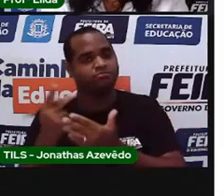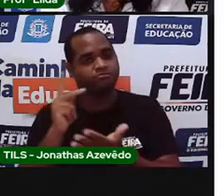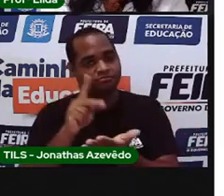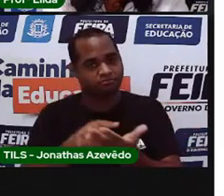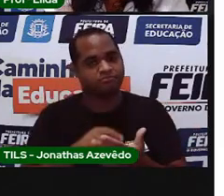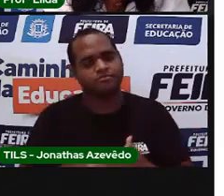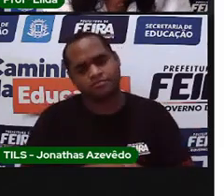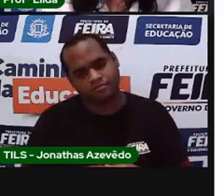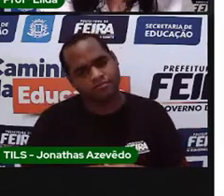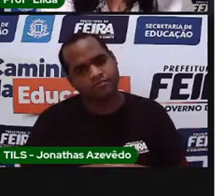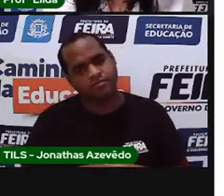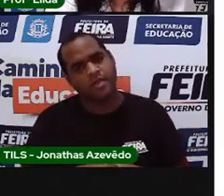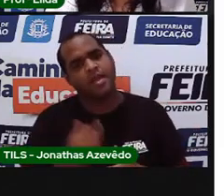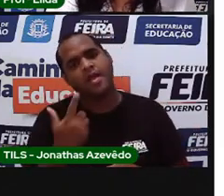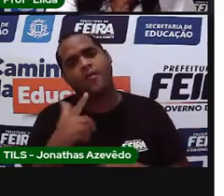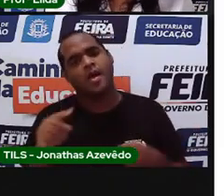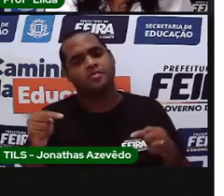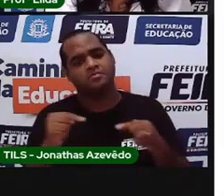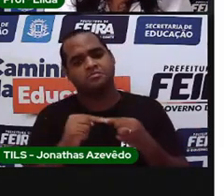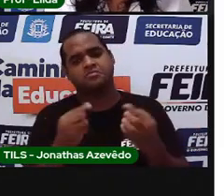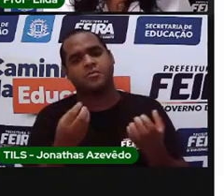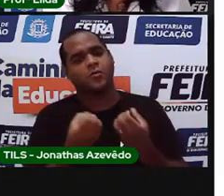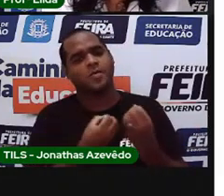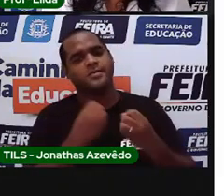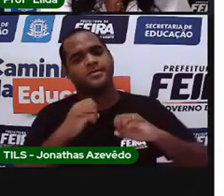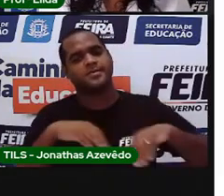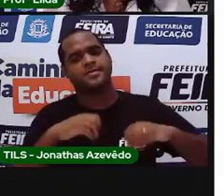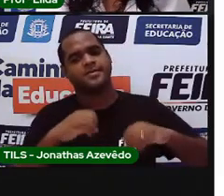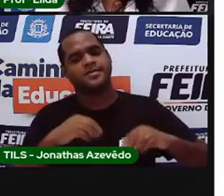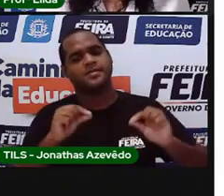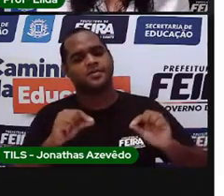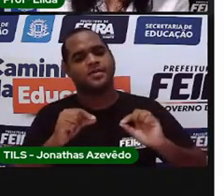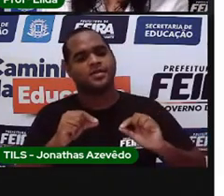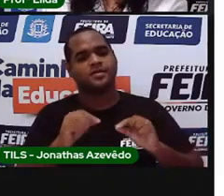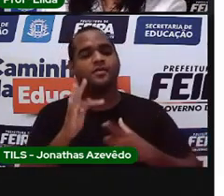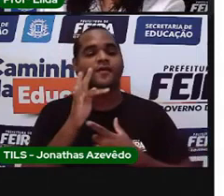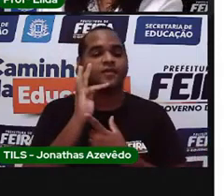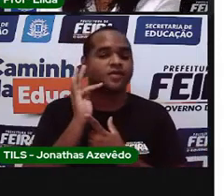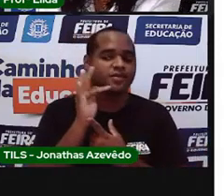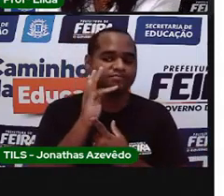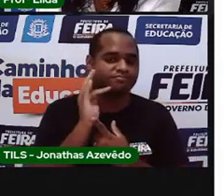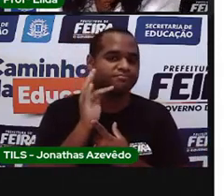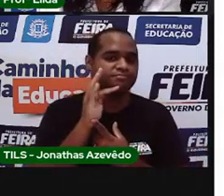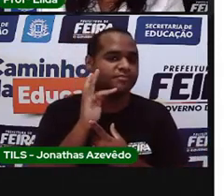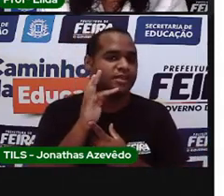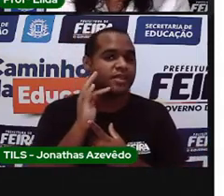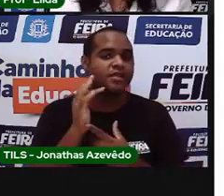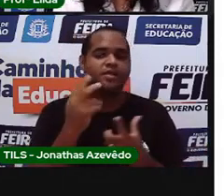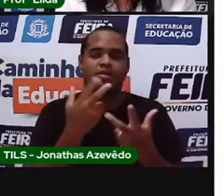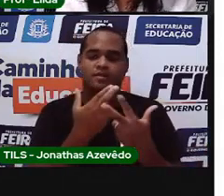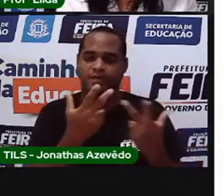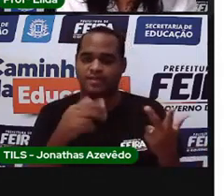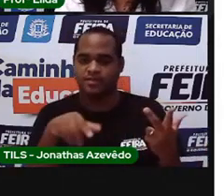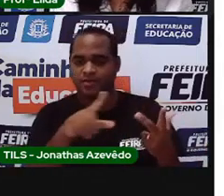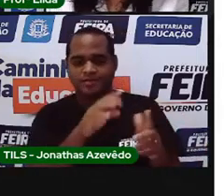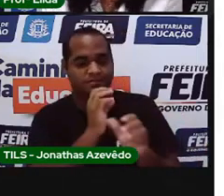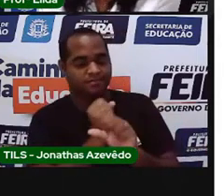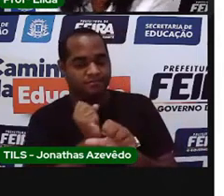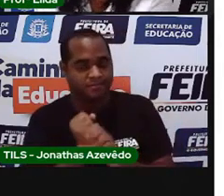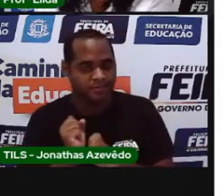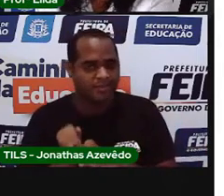E aqui nessa tarefinha, a Pró trouxe frutas. E nós vamos contar